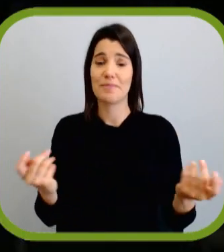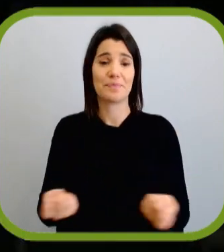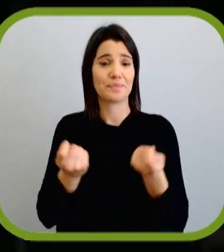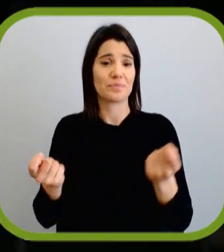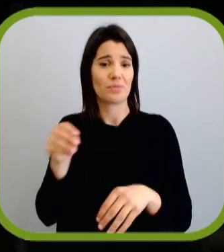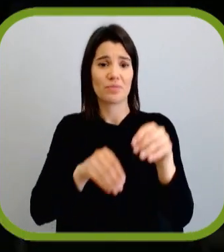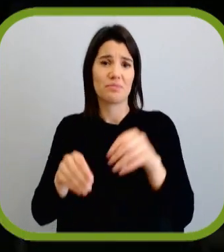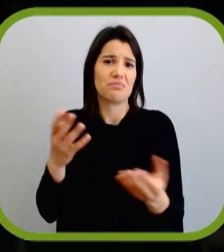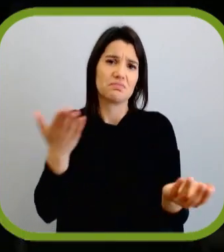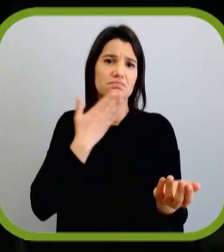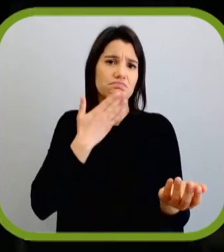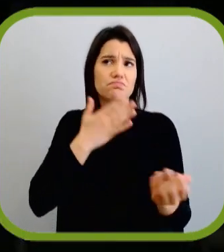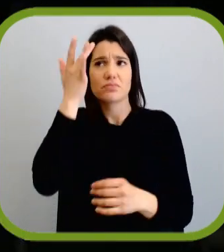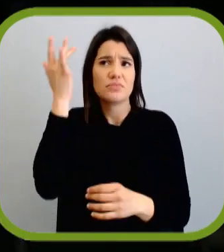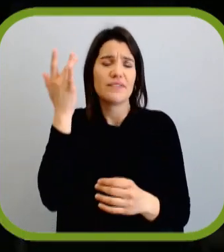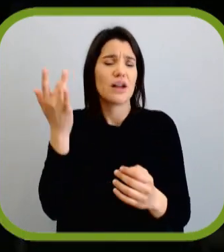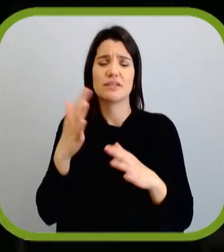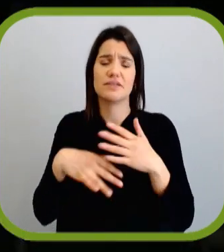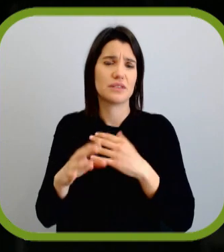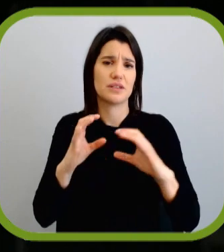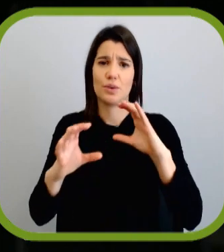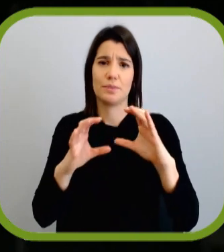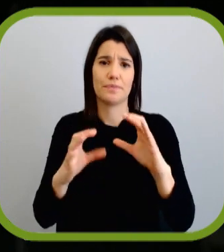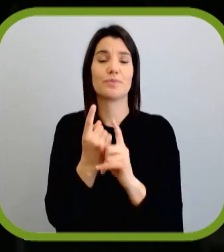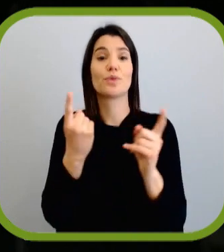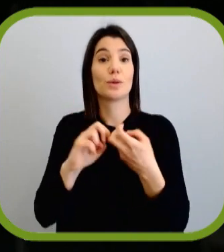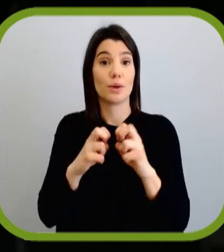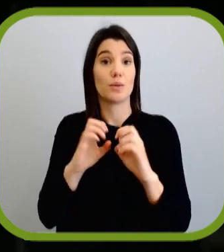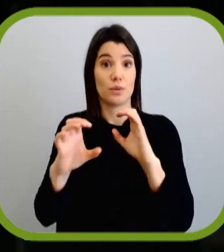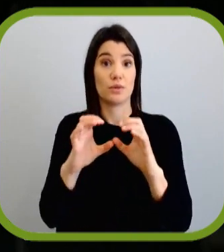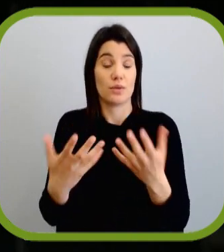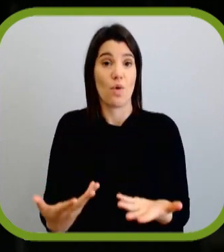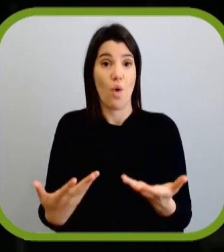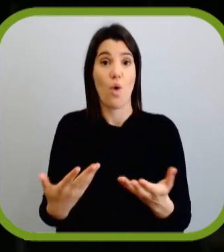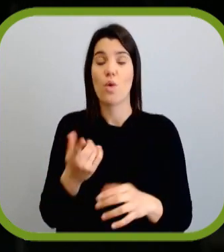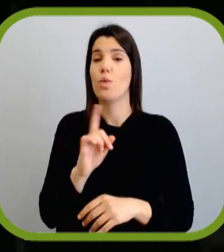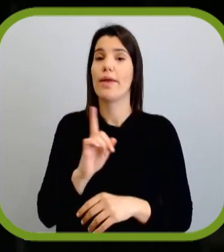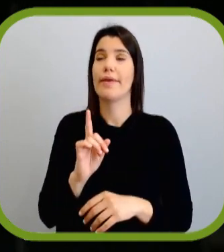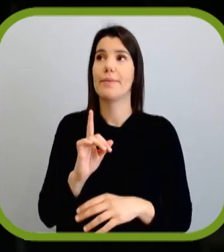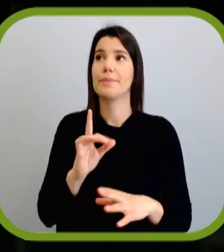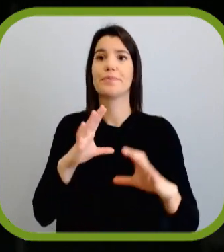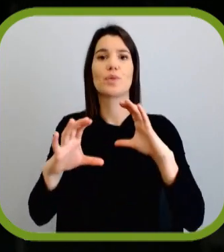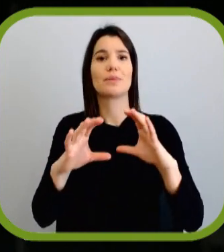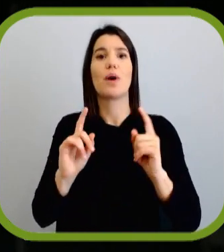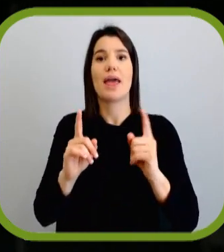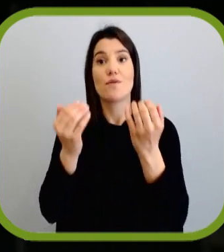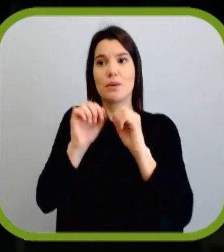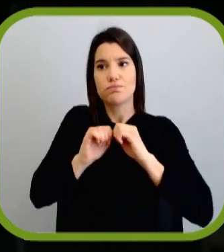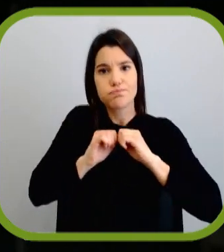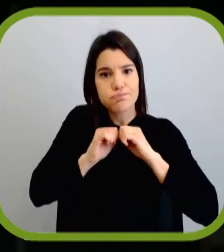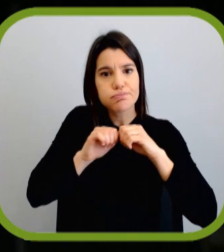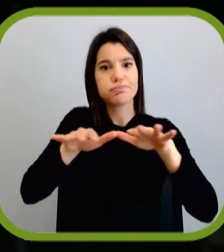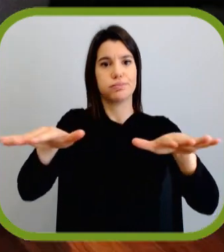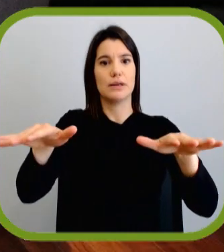Numa campanha eleitoral é relativamente fácil fazer comunicação, porque um dos problemas da comunicação hoje em dia não é a comunicação, é a